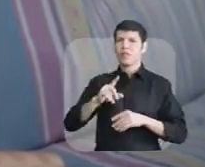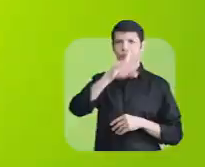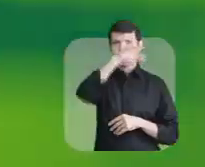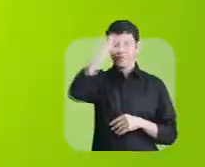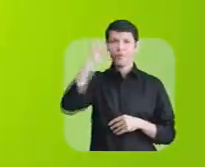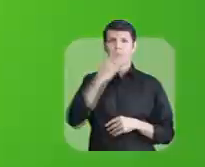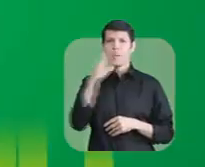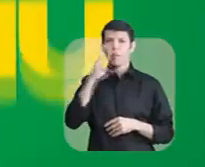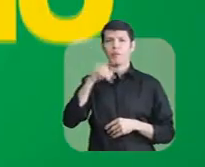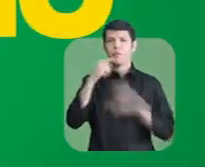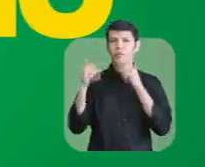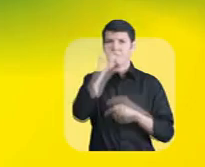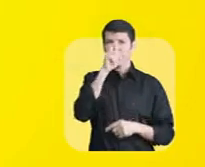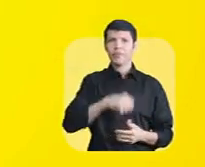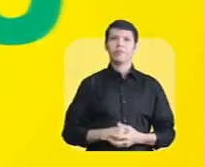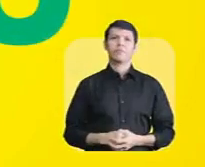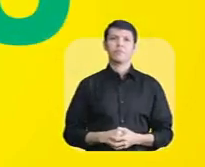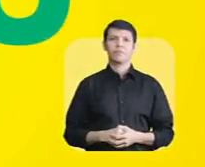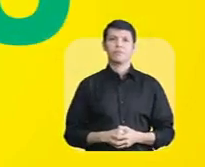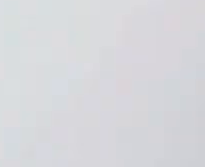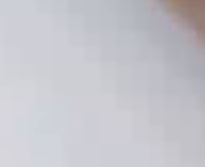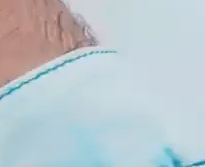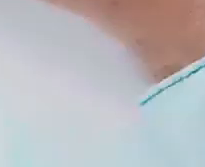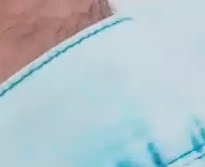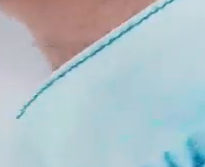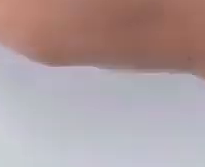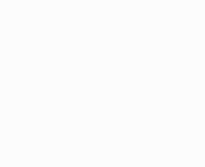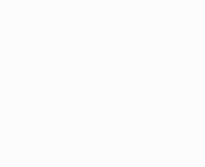nada Prometeu, não cumpriu, o rio só mentiu